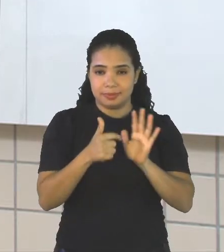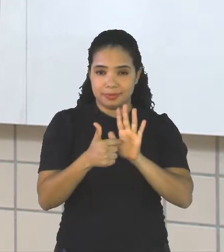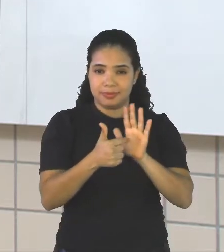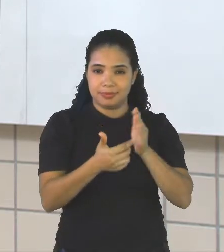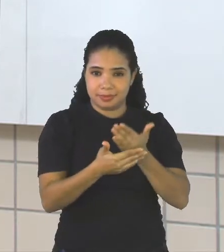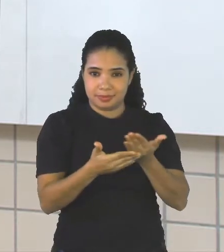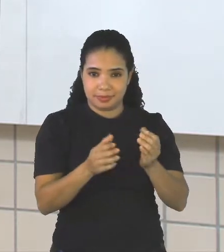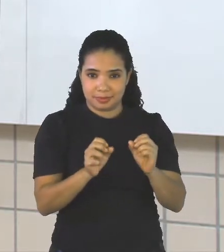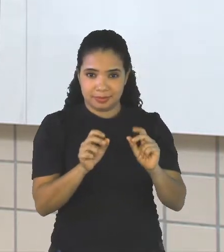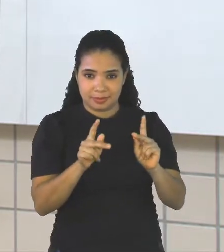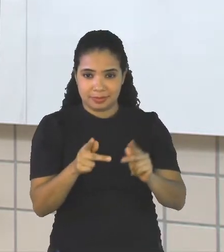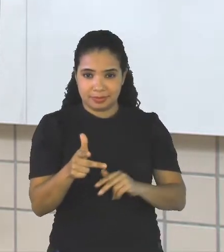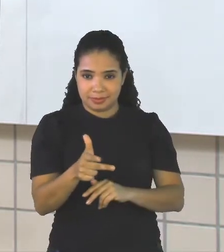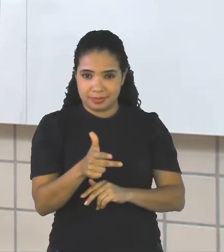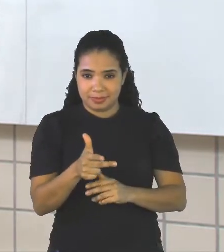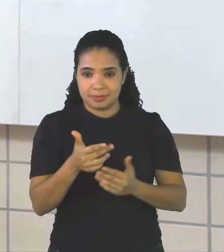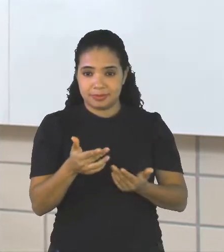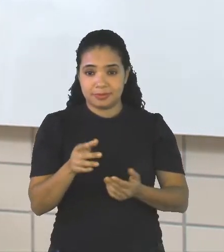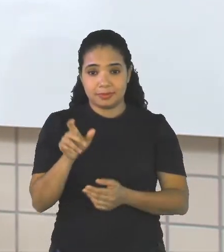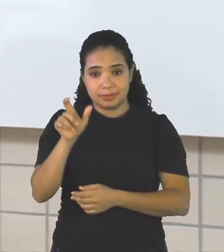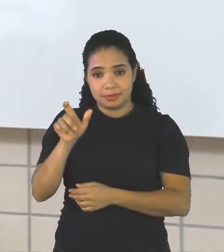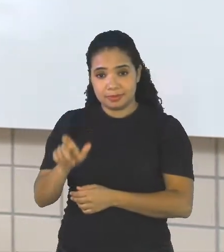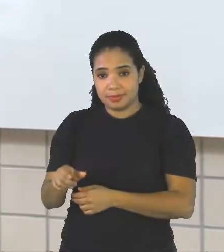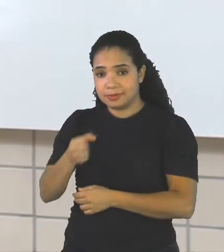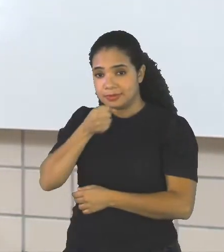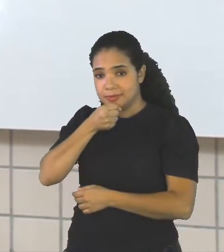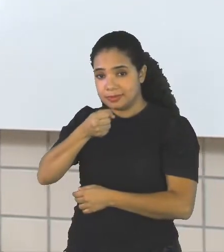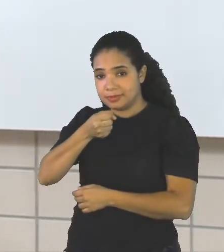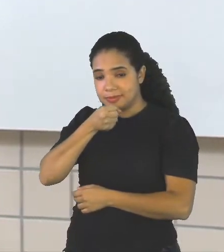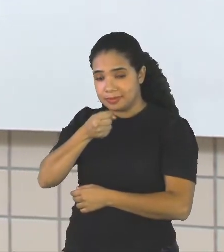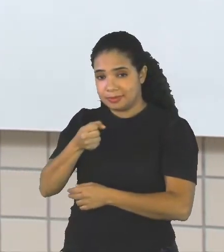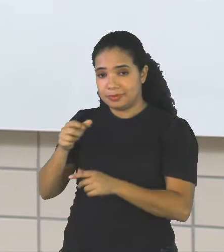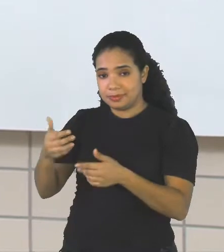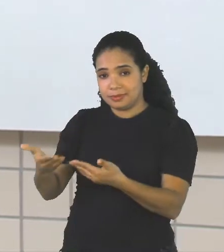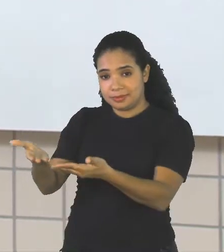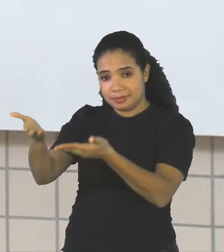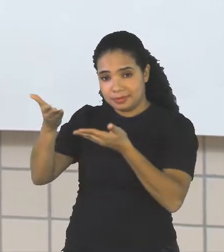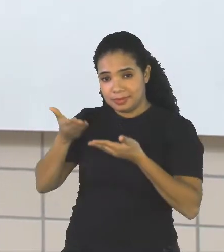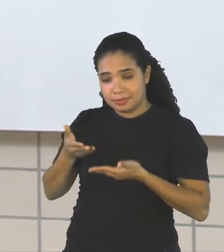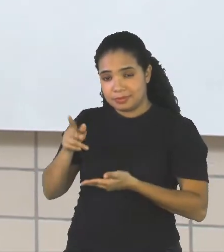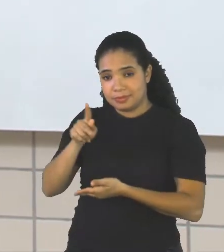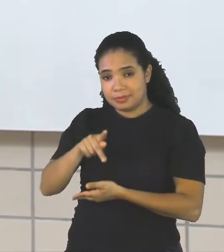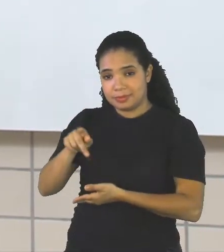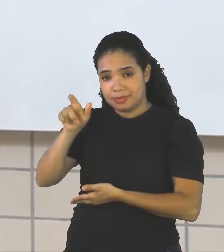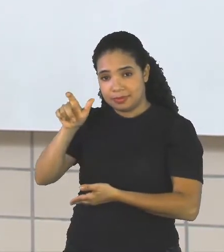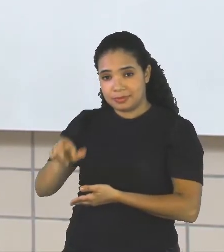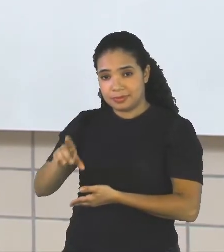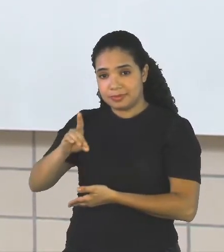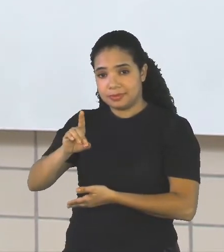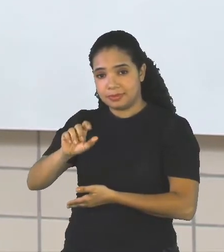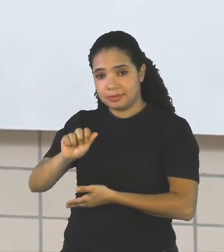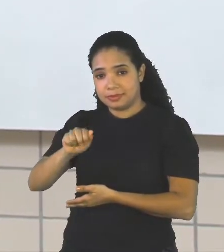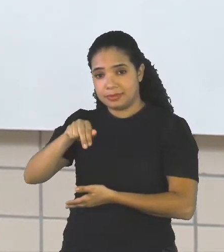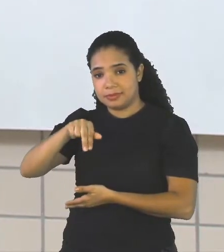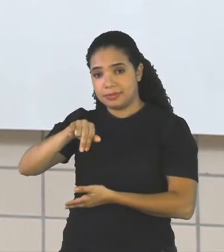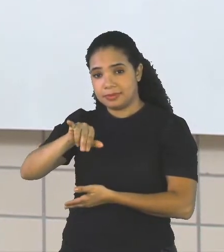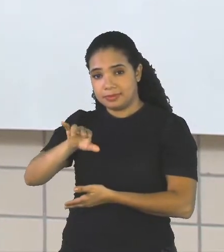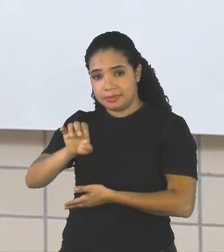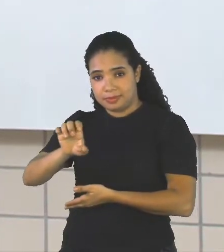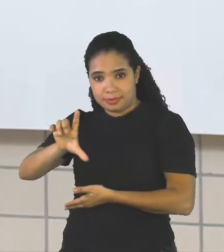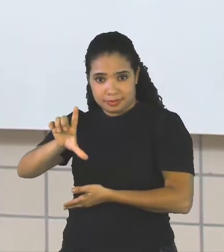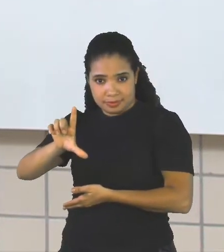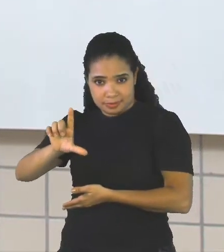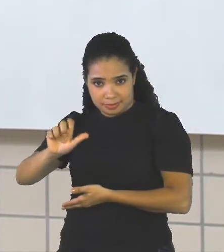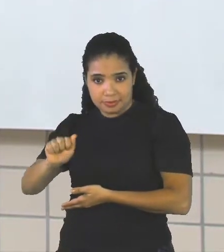Estamos aqui Com a professora Daniela A gente vai Convidá-la Daniela Is An English